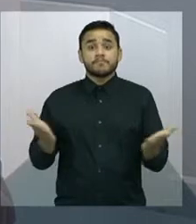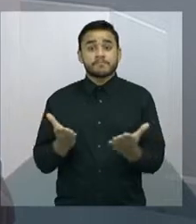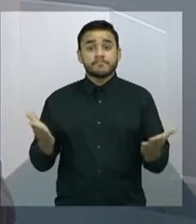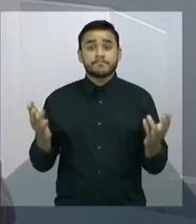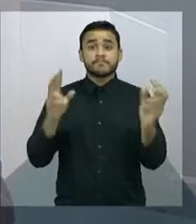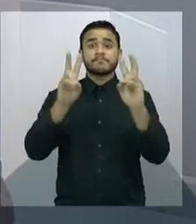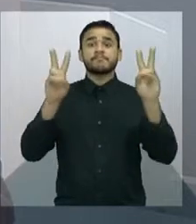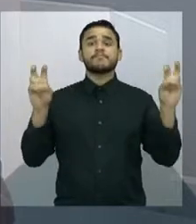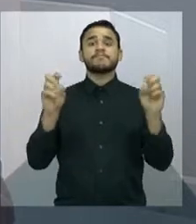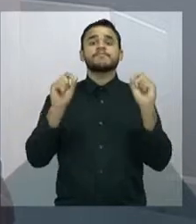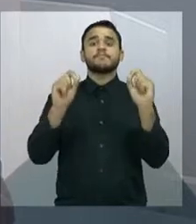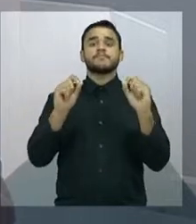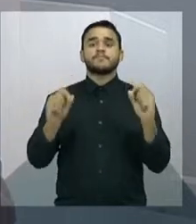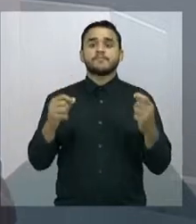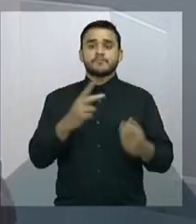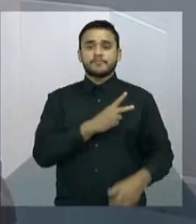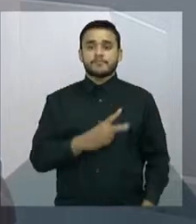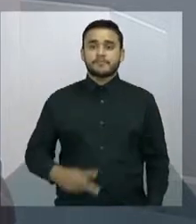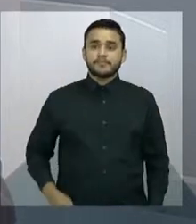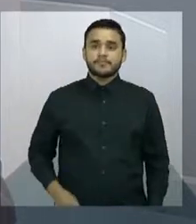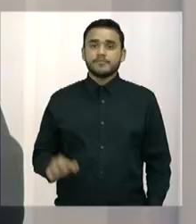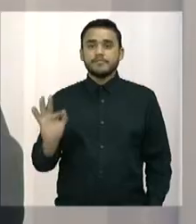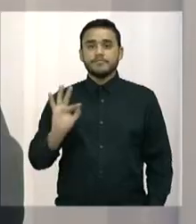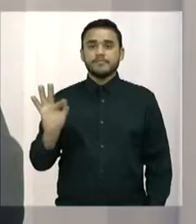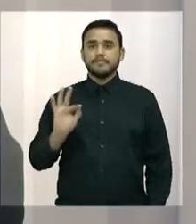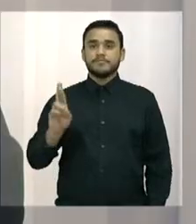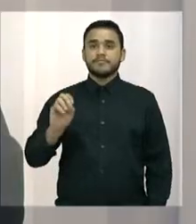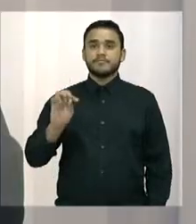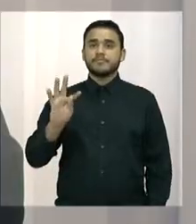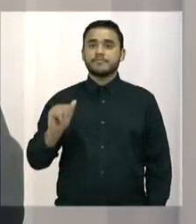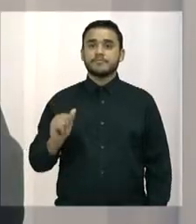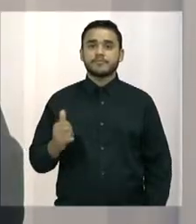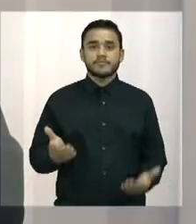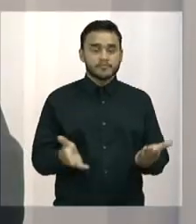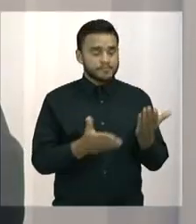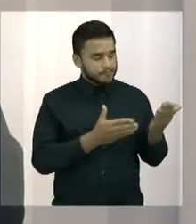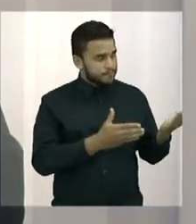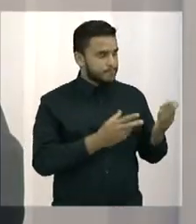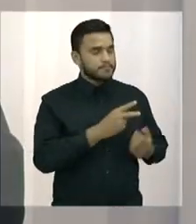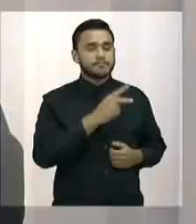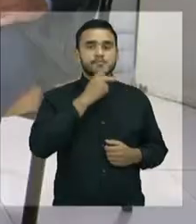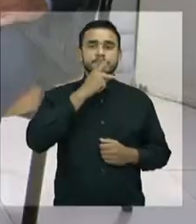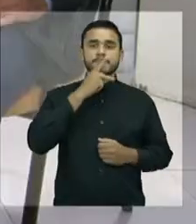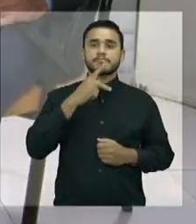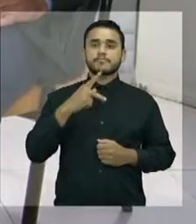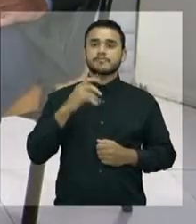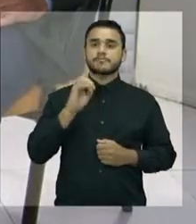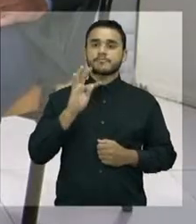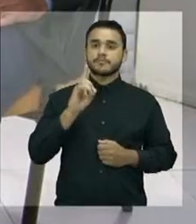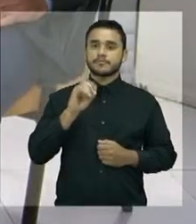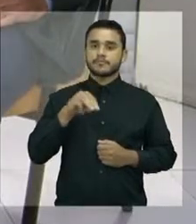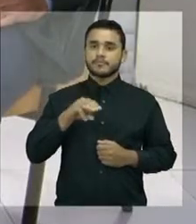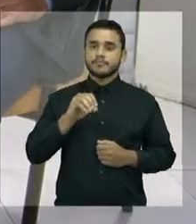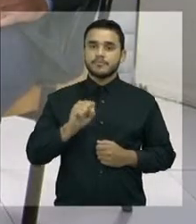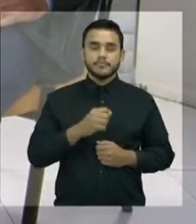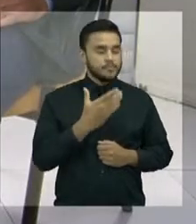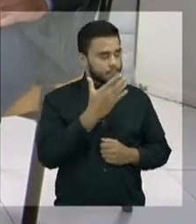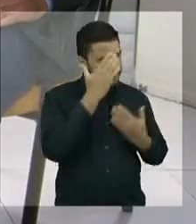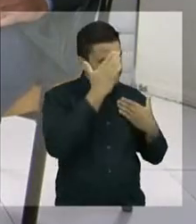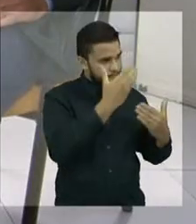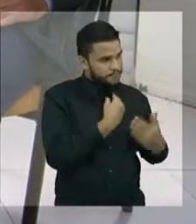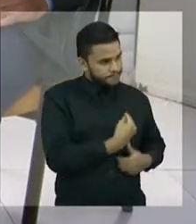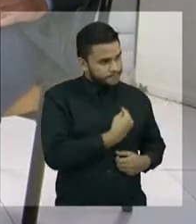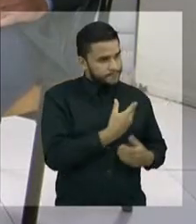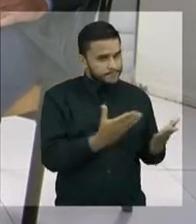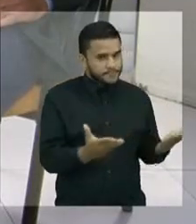hoje eu vou conversar com o vereador Frota Cavalcante do partido Podemos. Vereador, obrigado pela sua presença e nessa